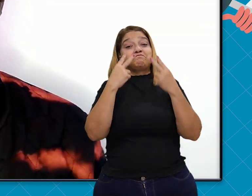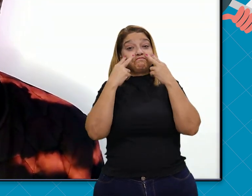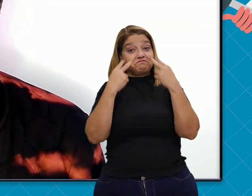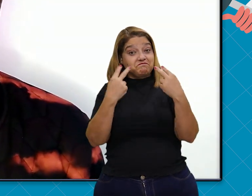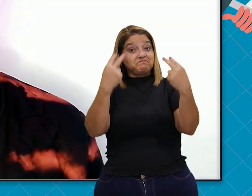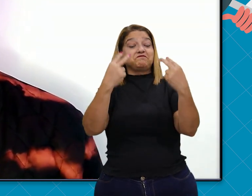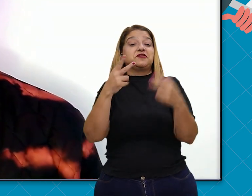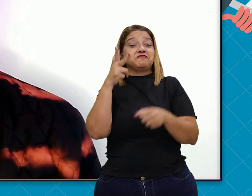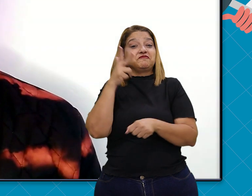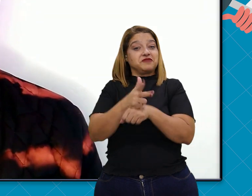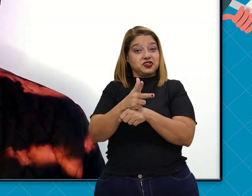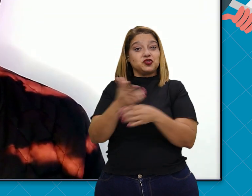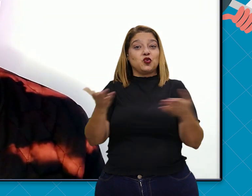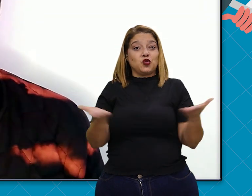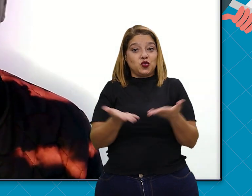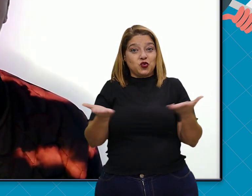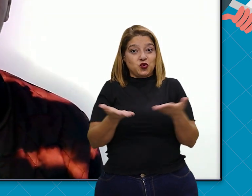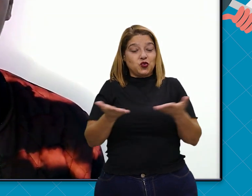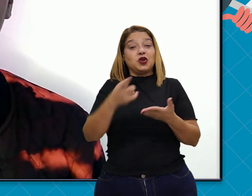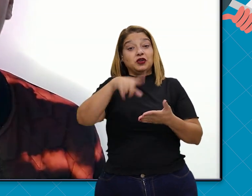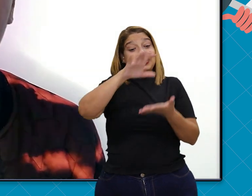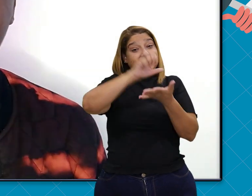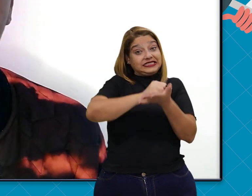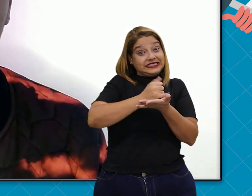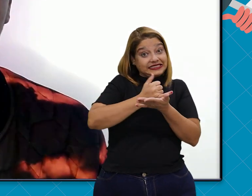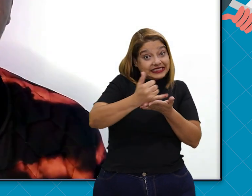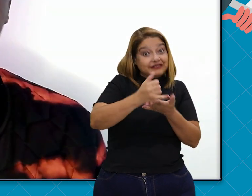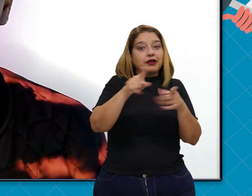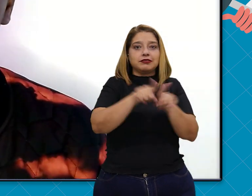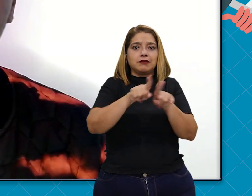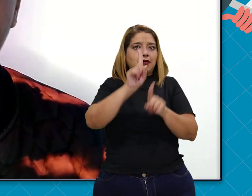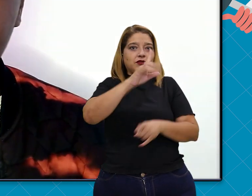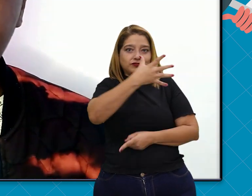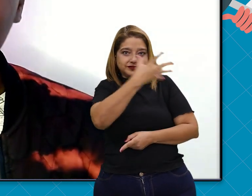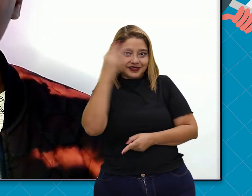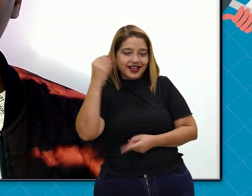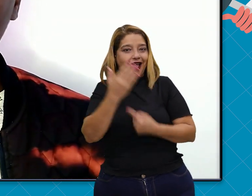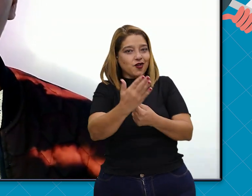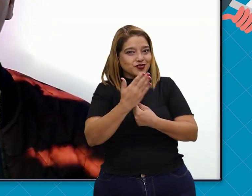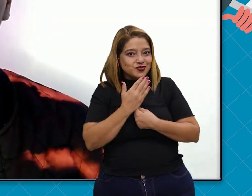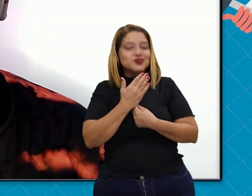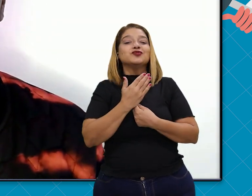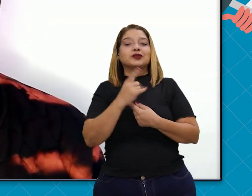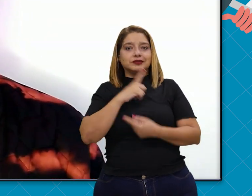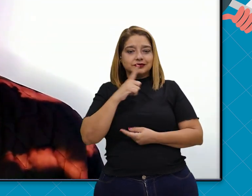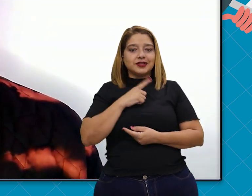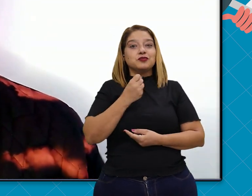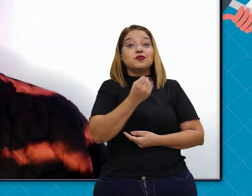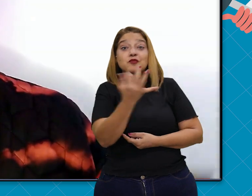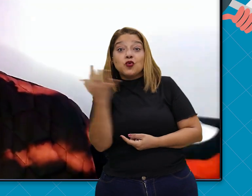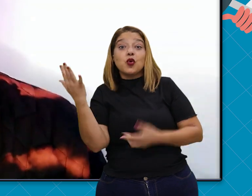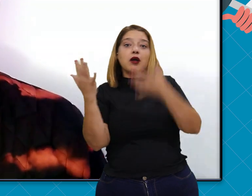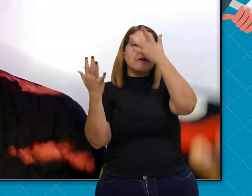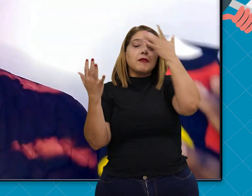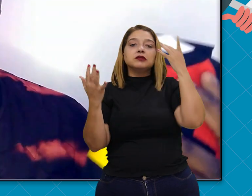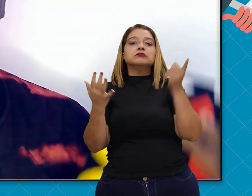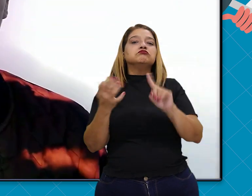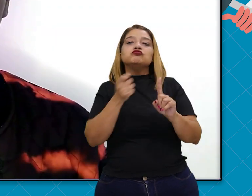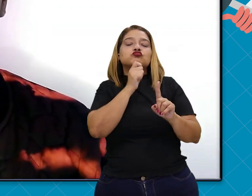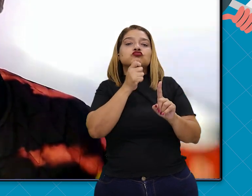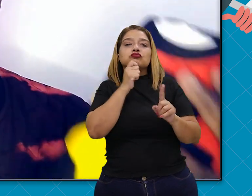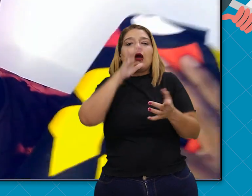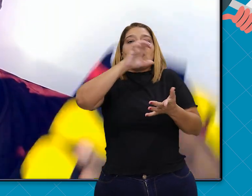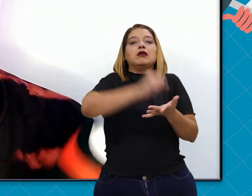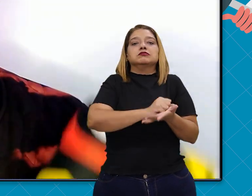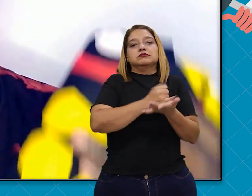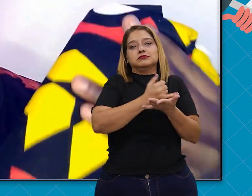acompanharem mais uma vez este vídeo. Não esqueça de você se inscrever no nosso canal. Que ajuda demais. O YouTube notificou que muita gente não se